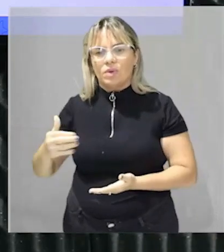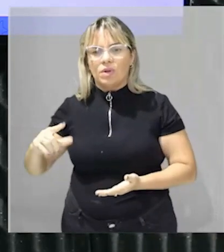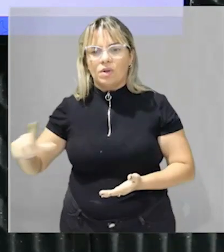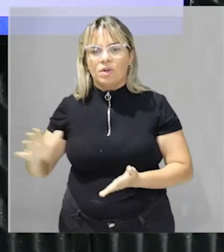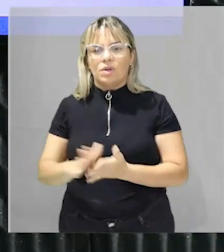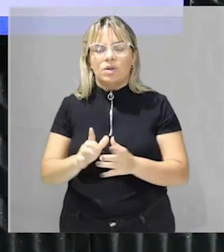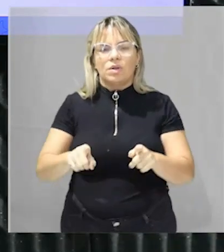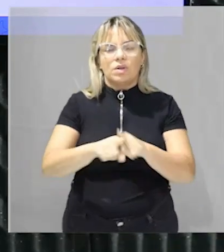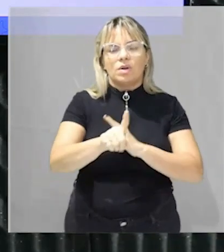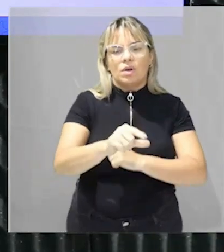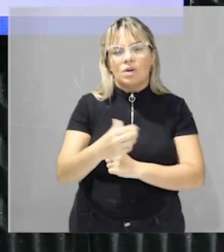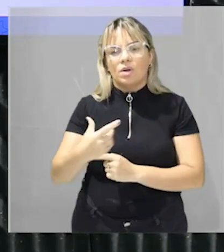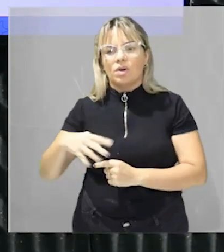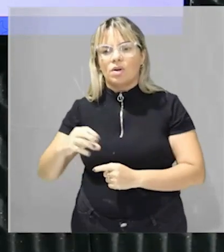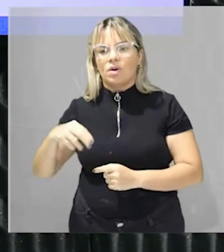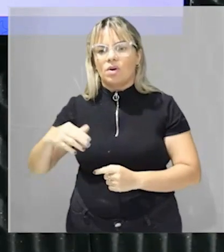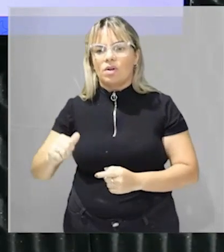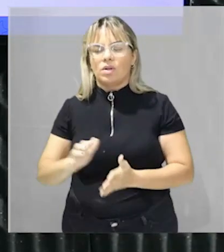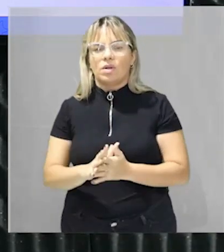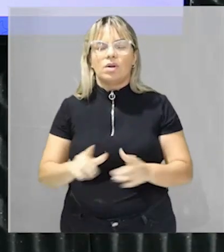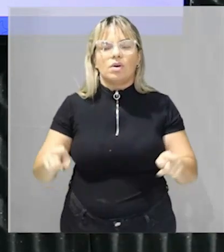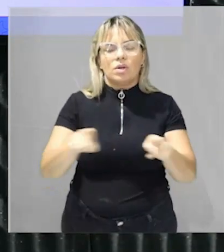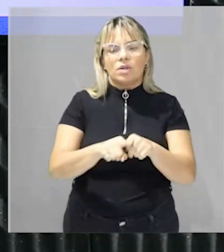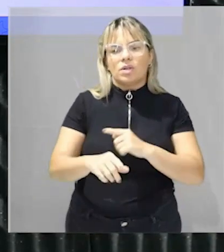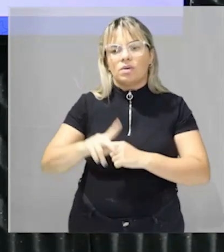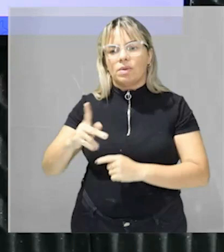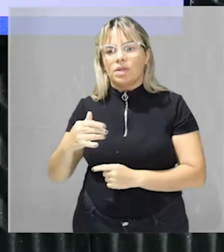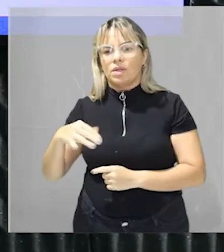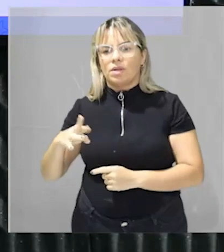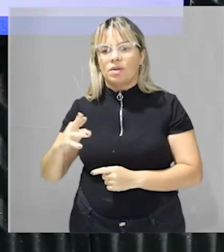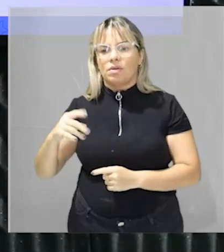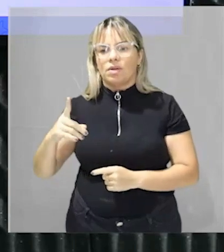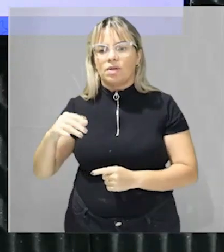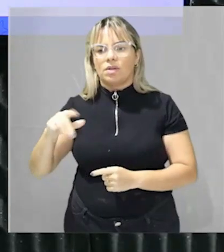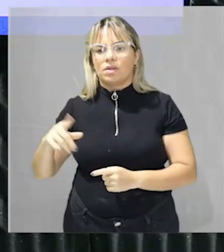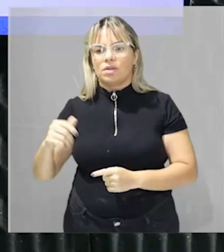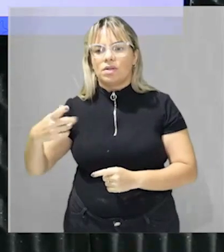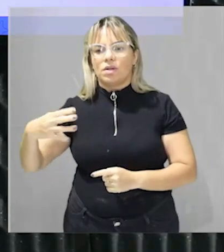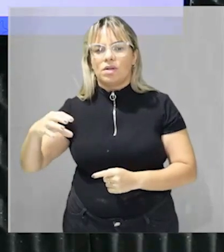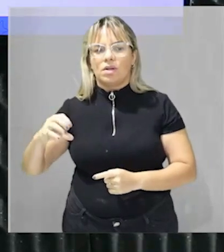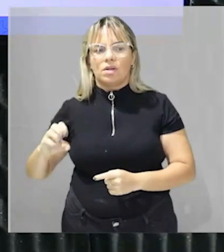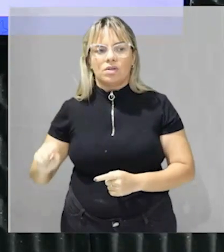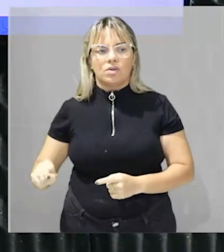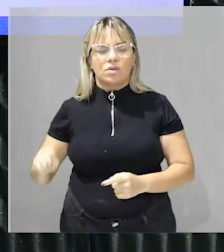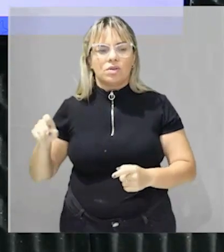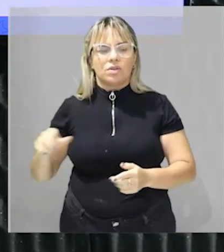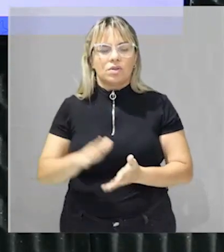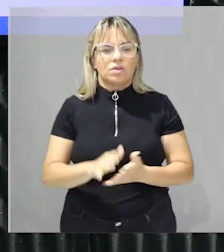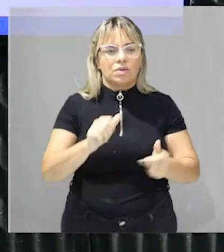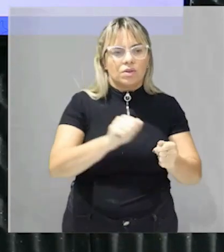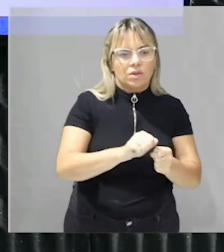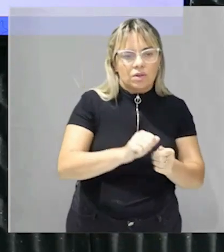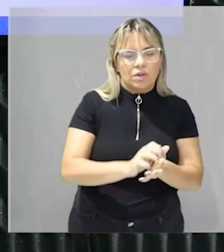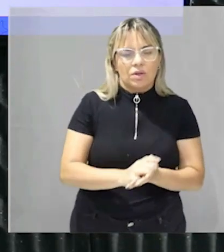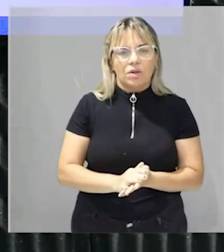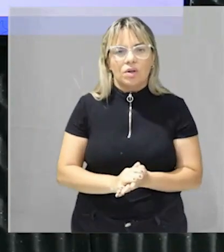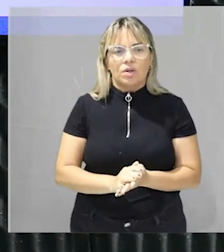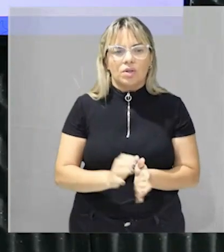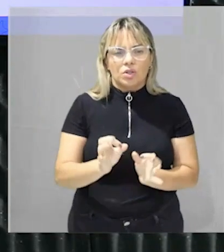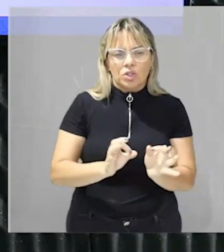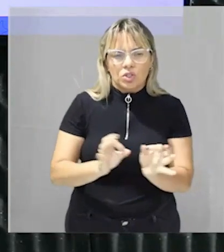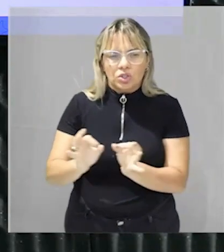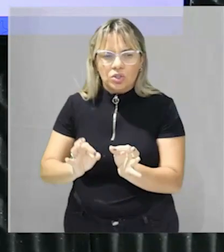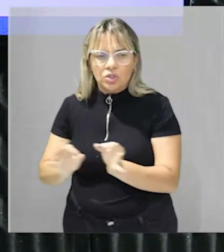seleção clonal e hibridizações ações de ajuste de manejo de seleções avançadas